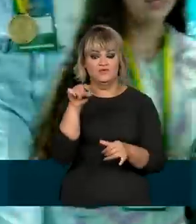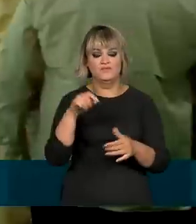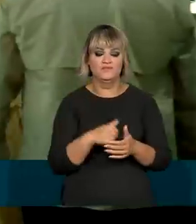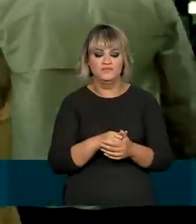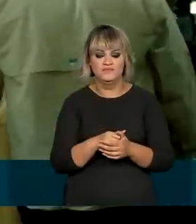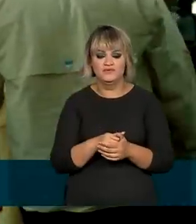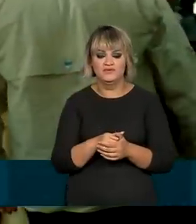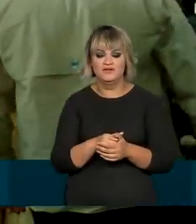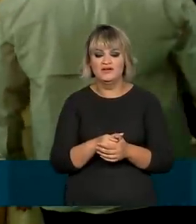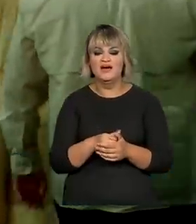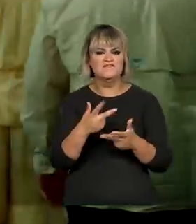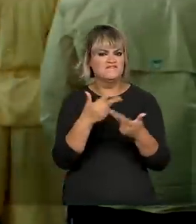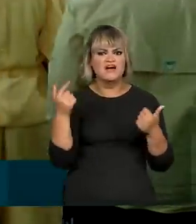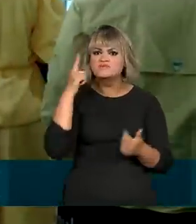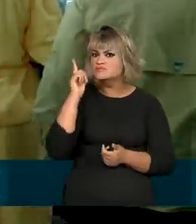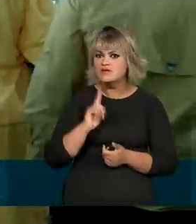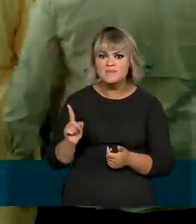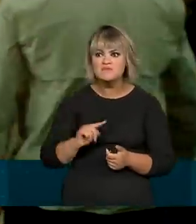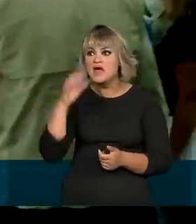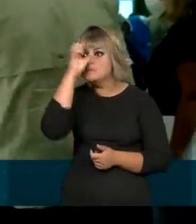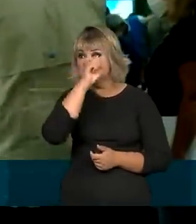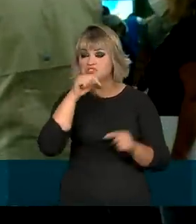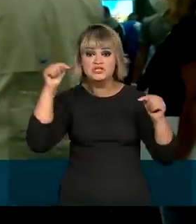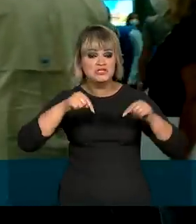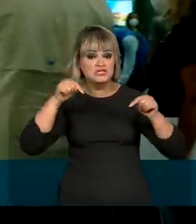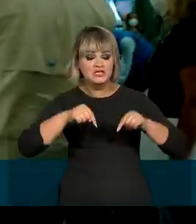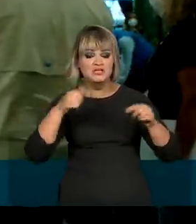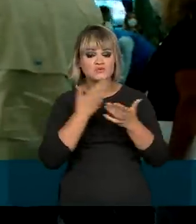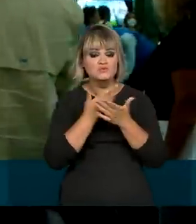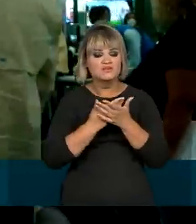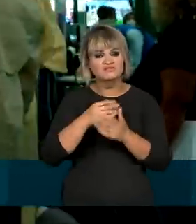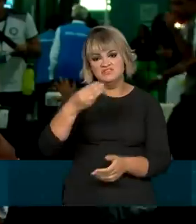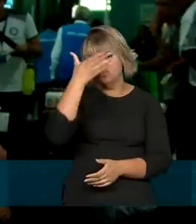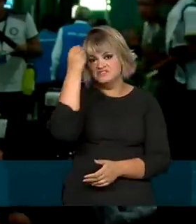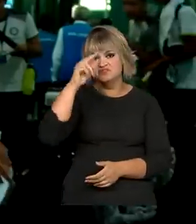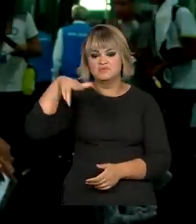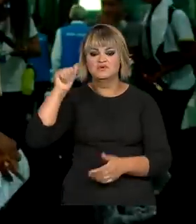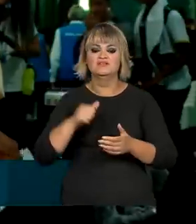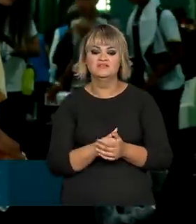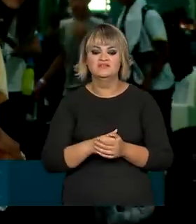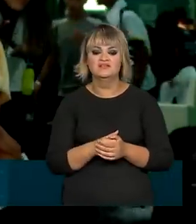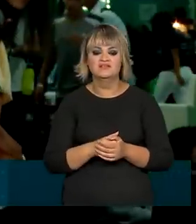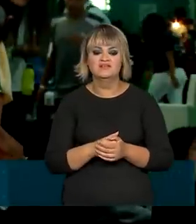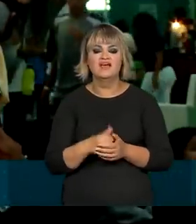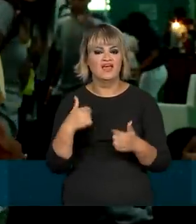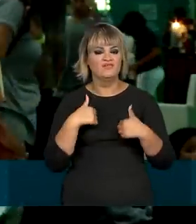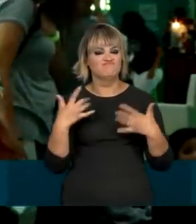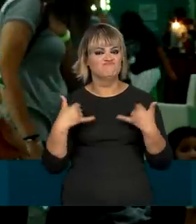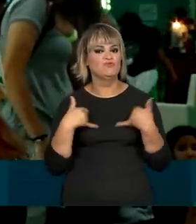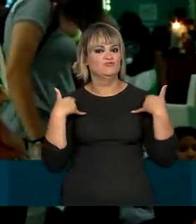futuro. E tinha muita coisa que eu não sabia, que fiquei sabendo depois de estudar. Isso é para o resto da vida. Eu estou